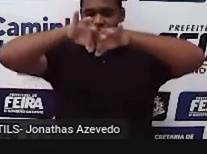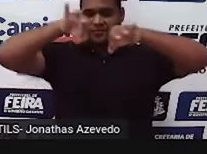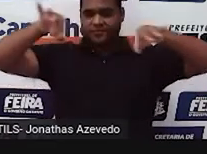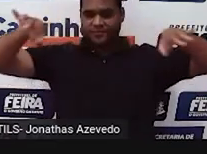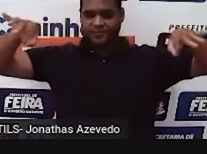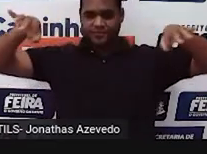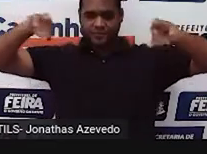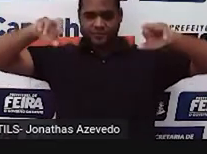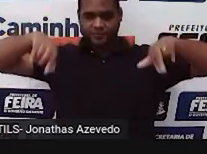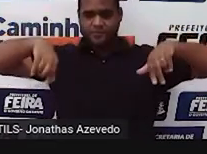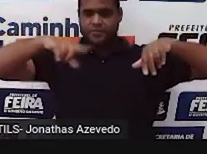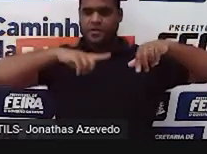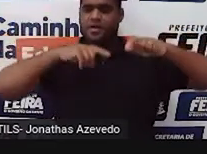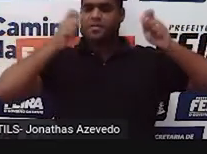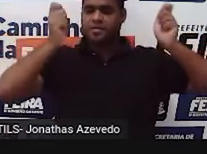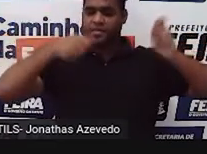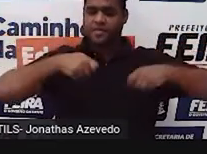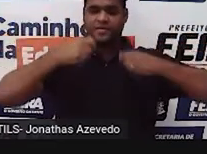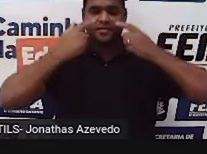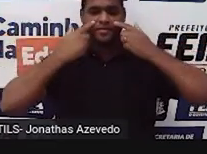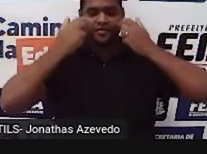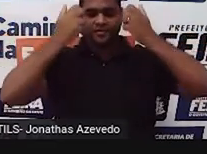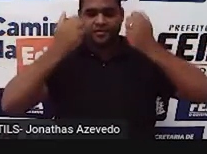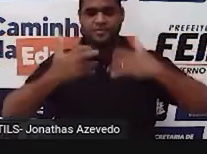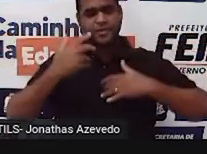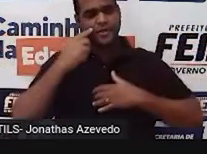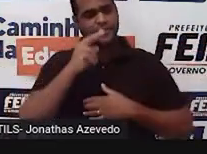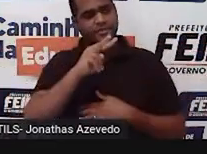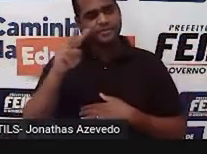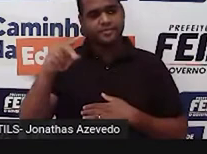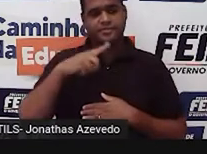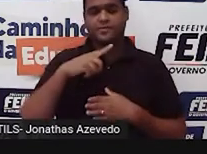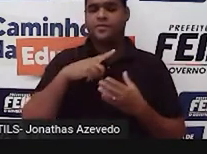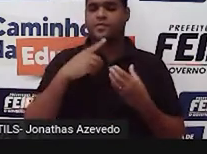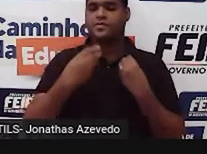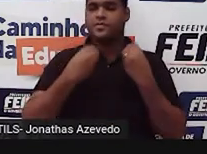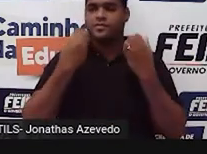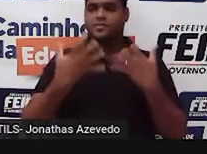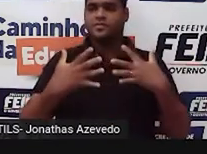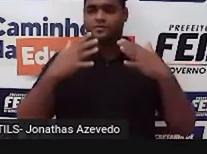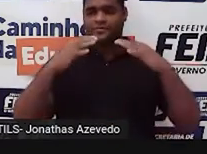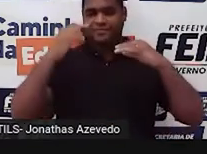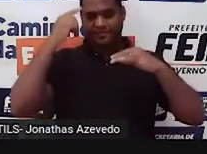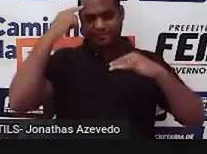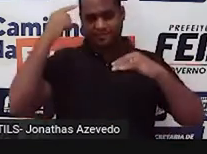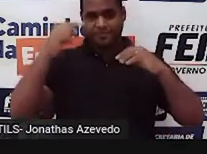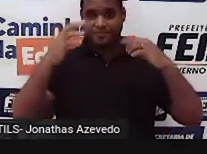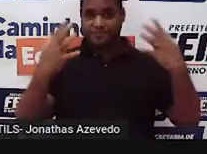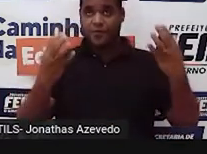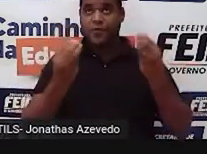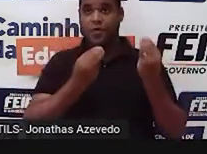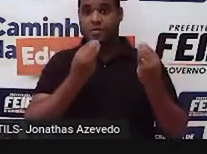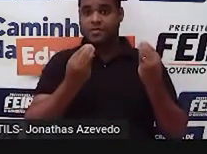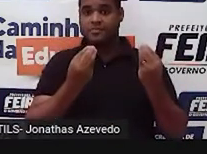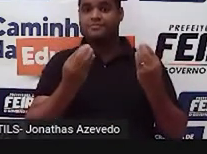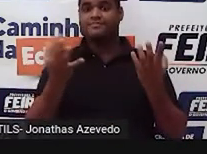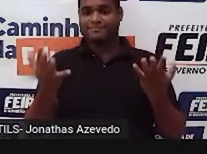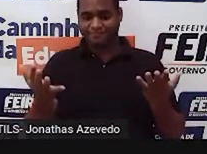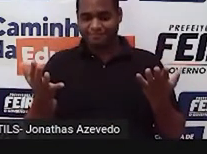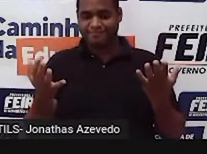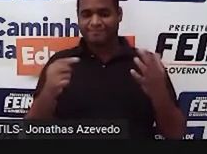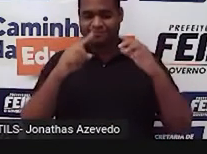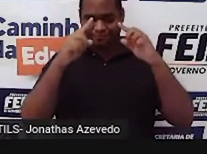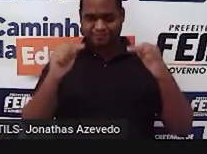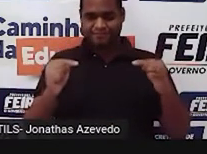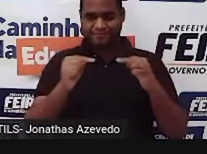parar pra observar direitinho que você vai ver ali. Tudo construído com base em triângulos. Certo? Bacana.